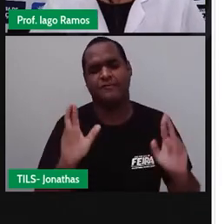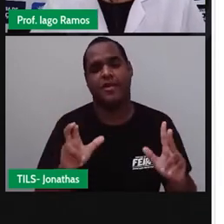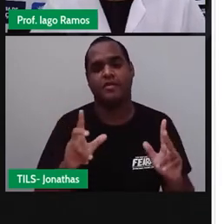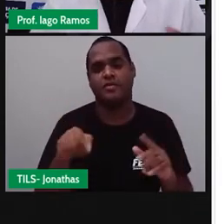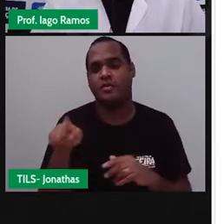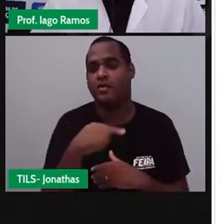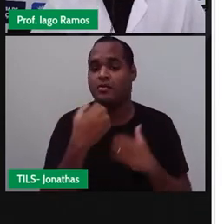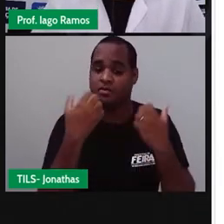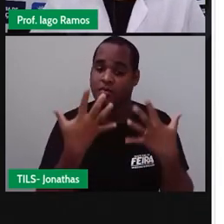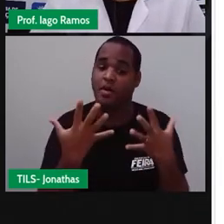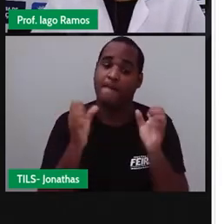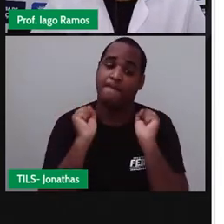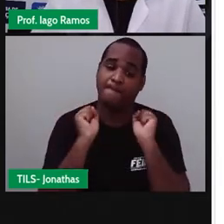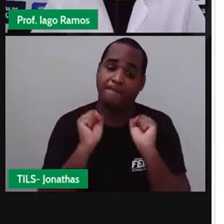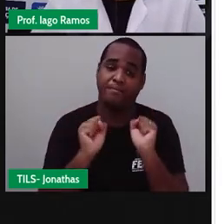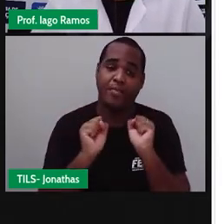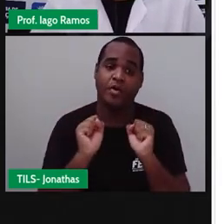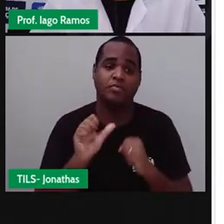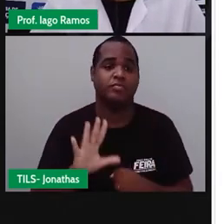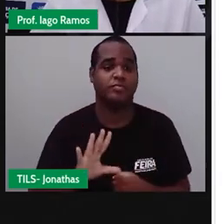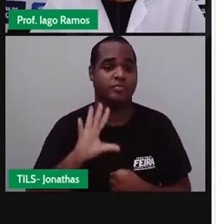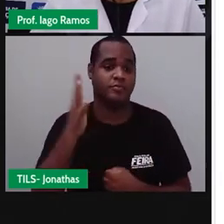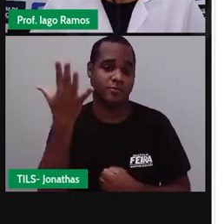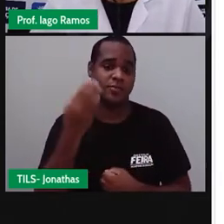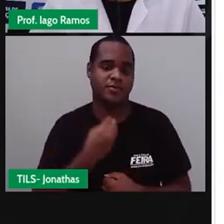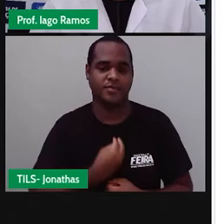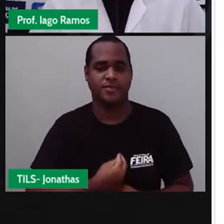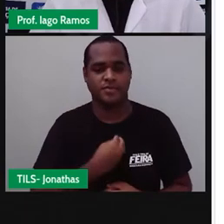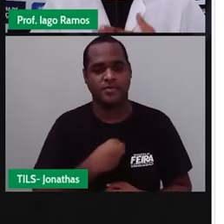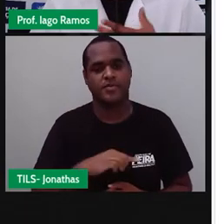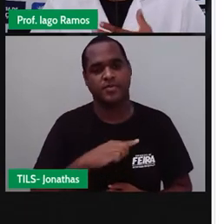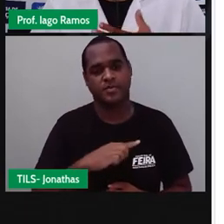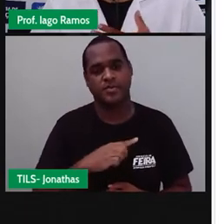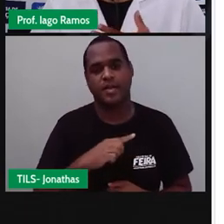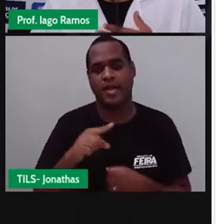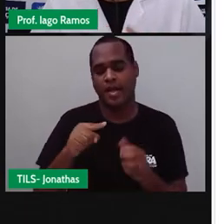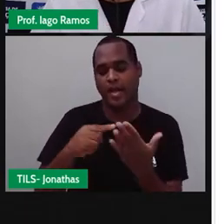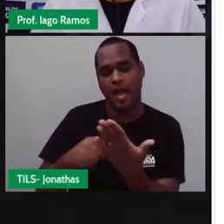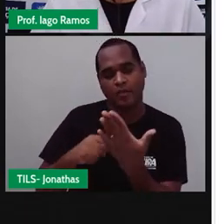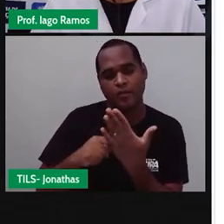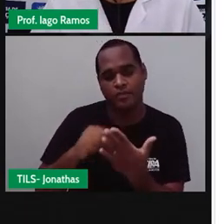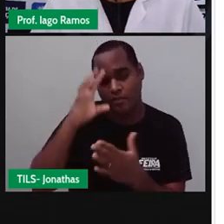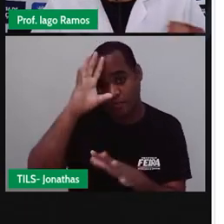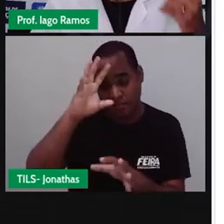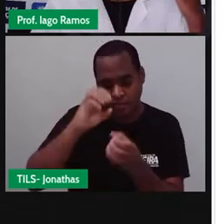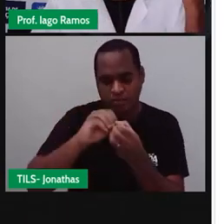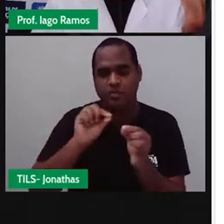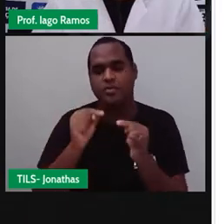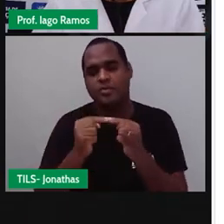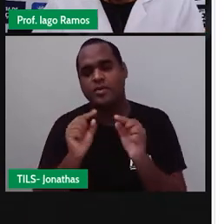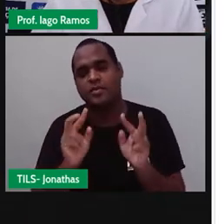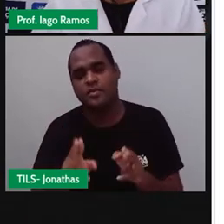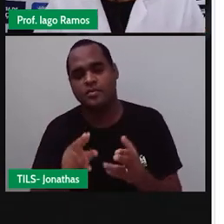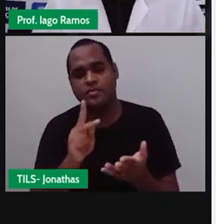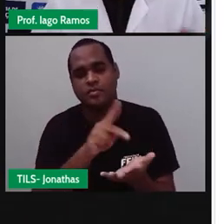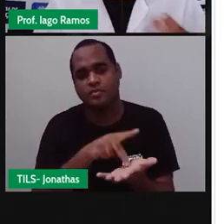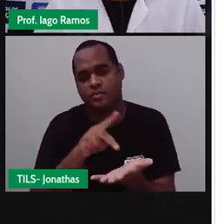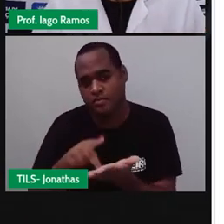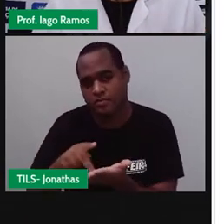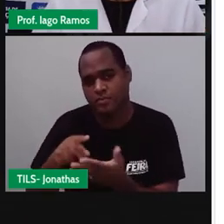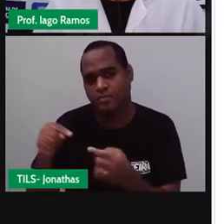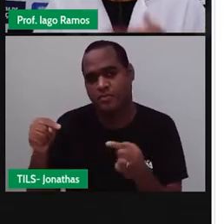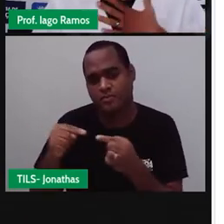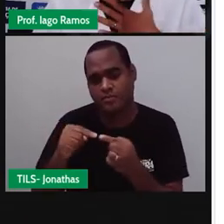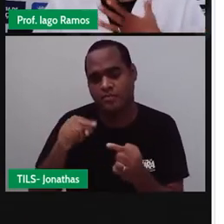como eu digo, situações hipotéticas em matemática pode nos ajudar a compreender situações reais que